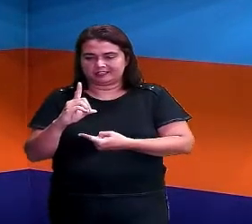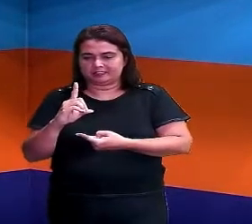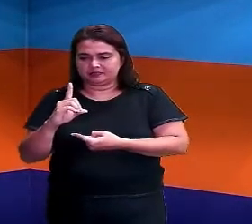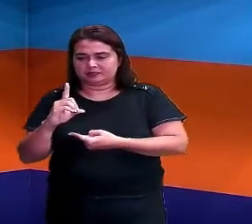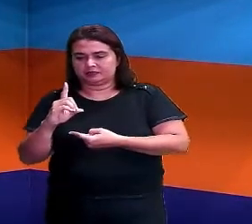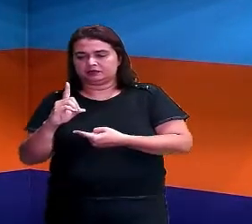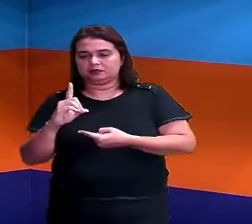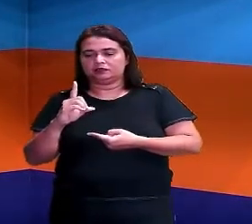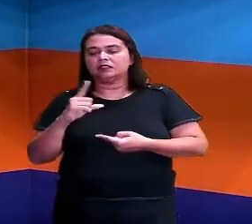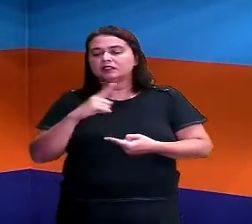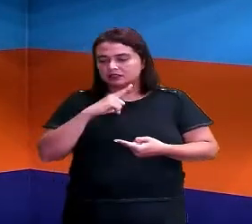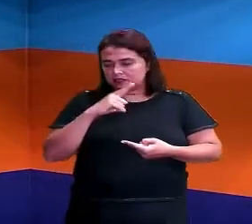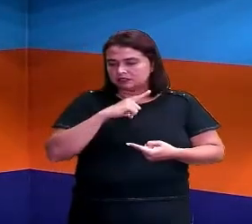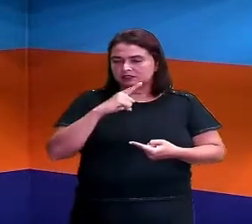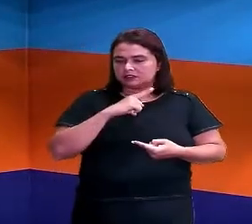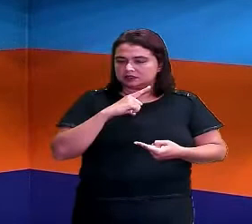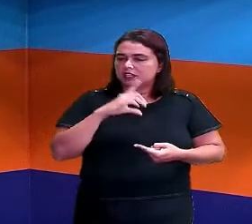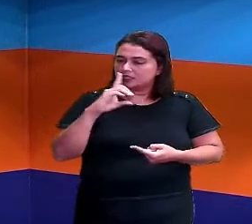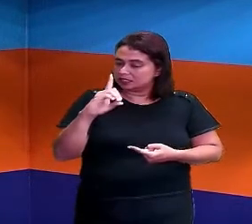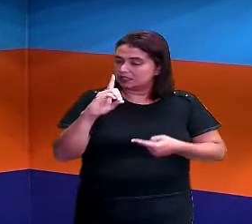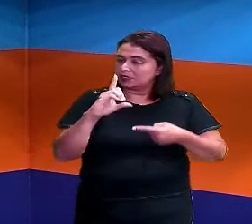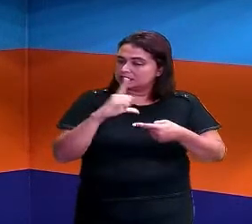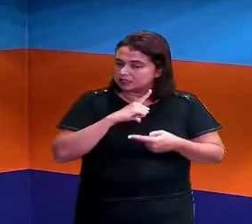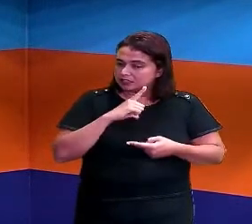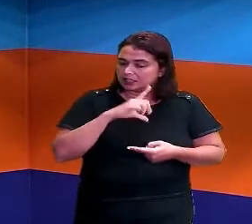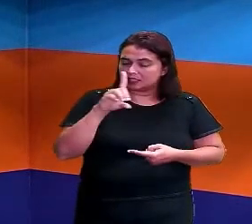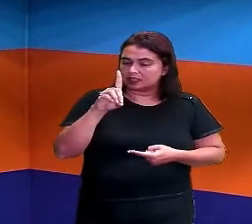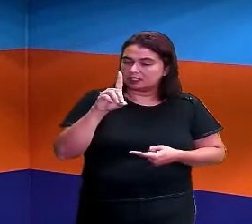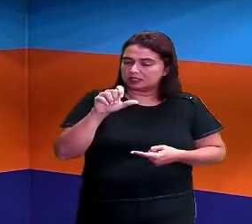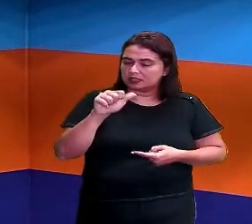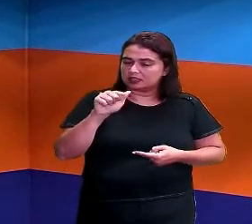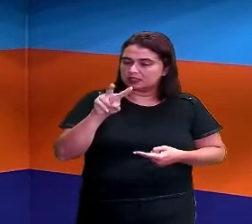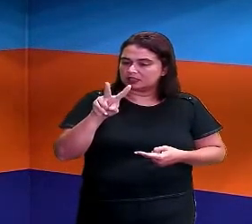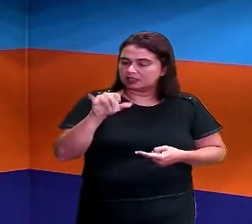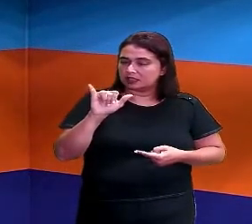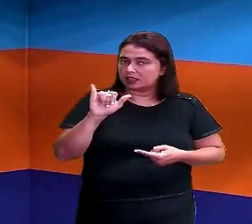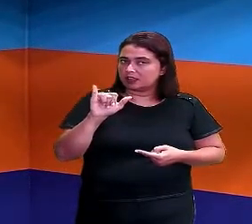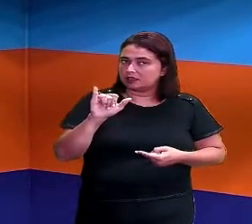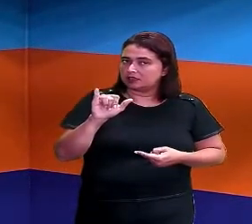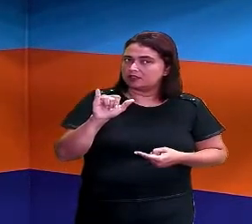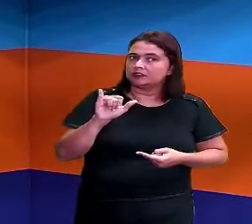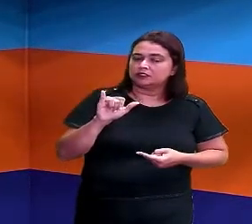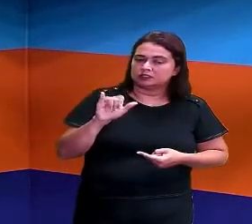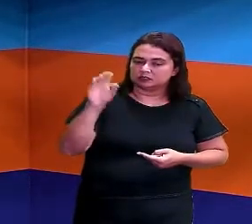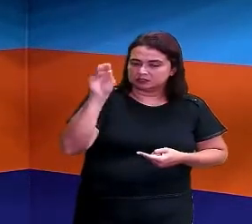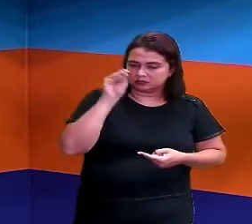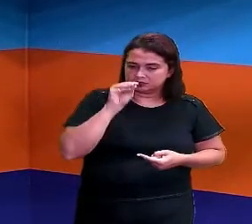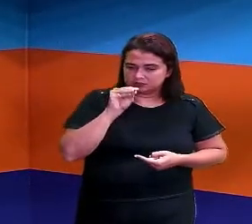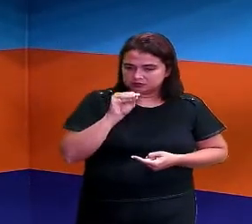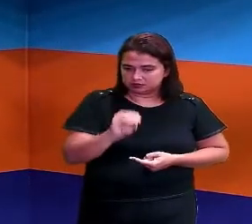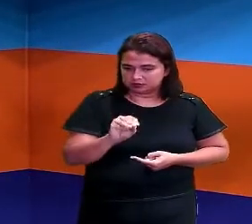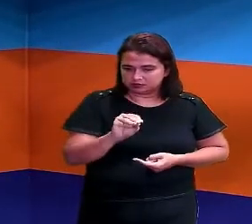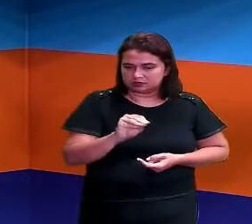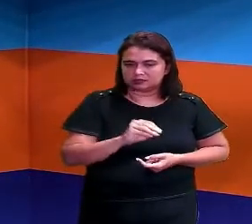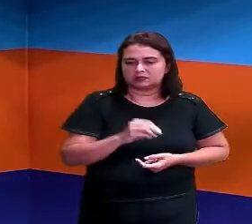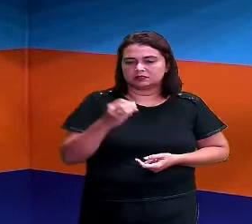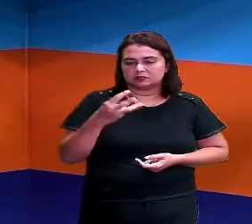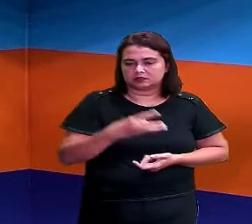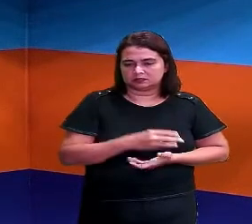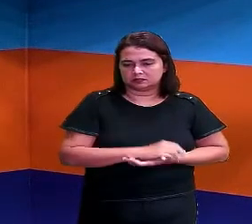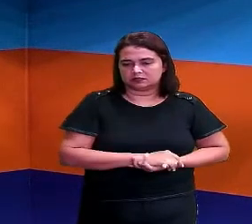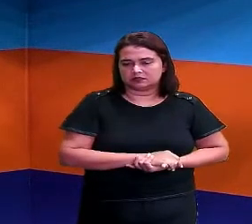Então, com D eu achei. E temos aqui, ó, Davi. Tá vendo, Davi? Então, Davi, ó, vai vir para